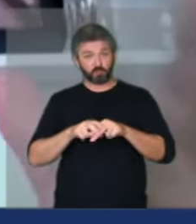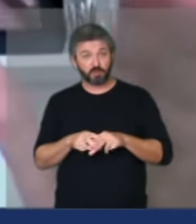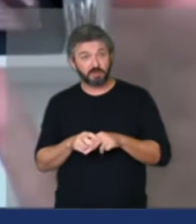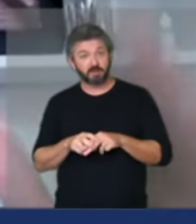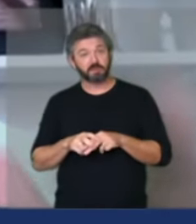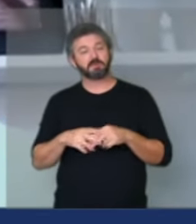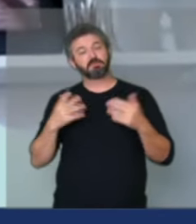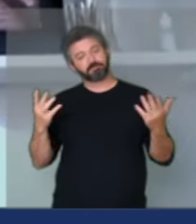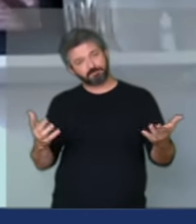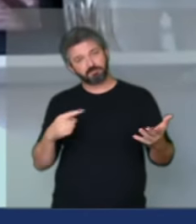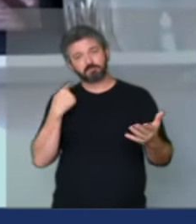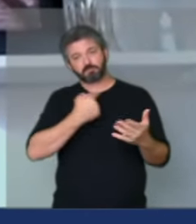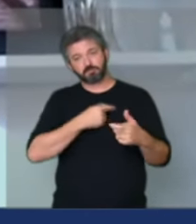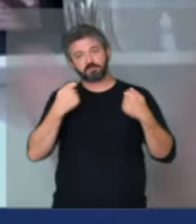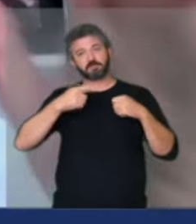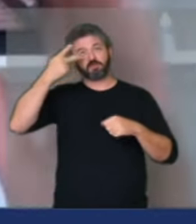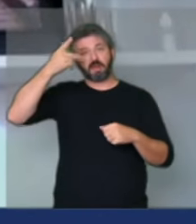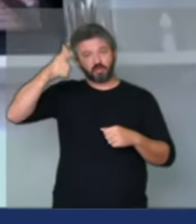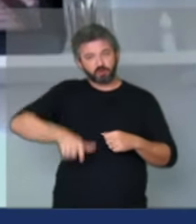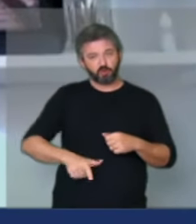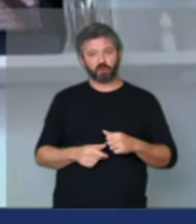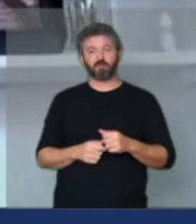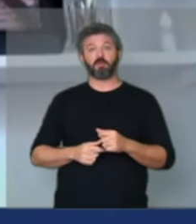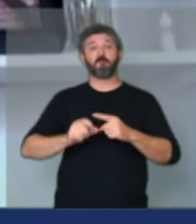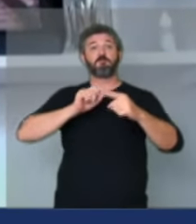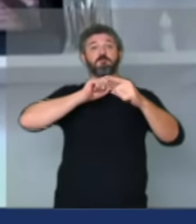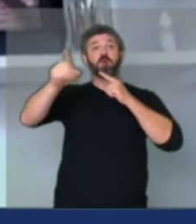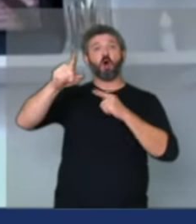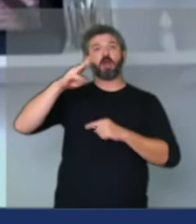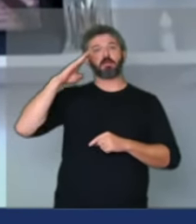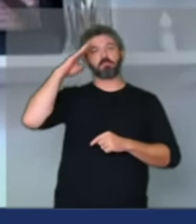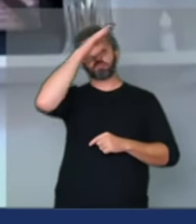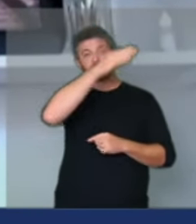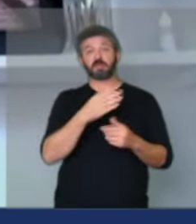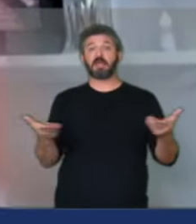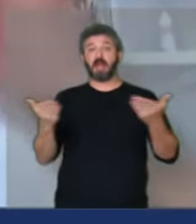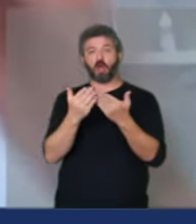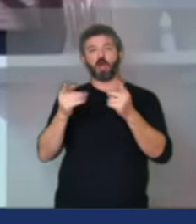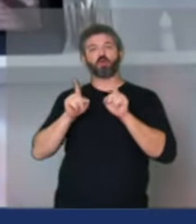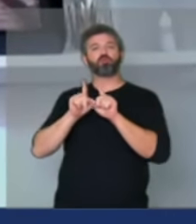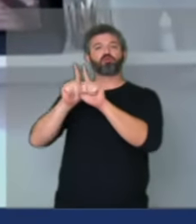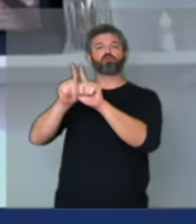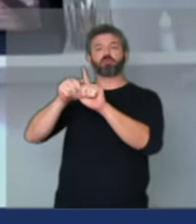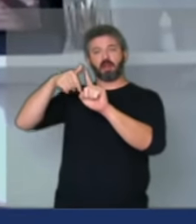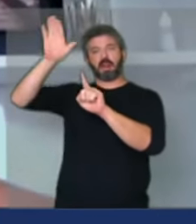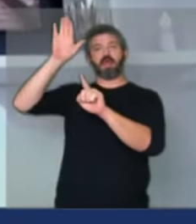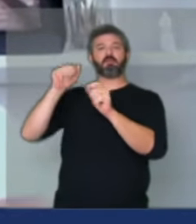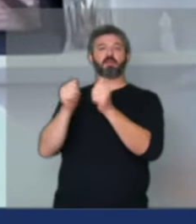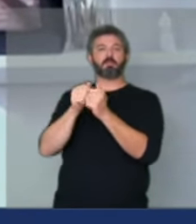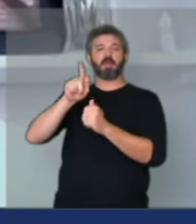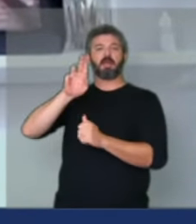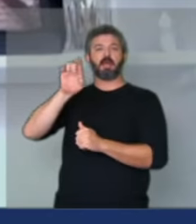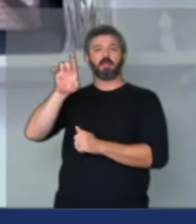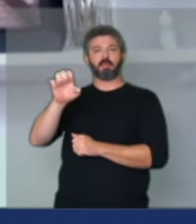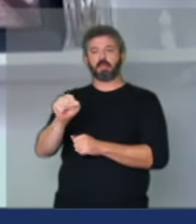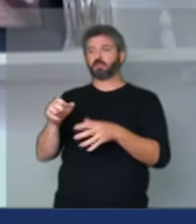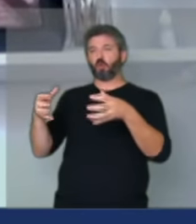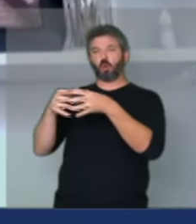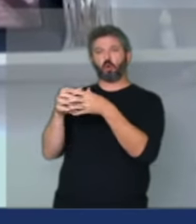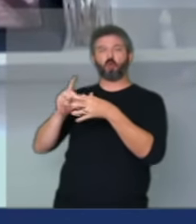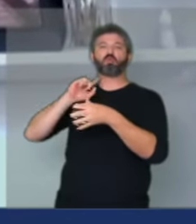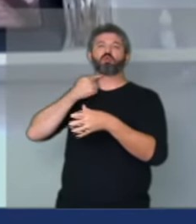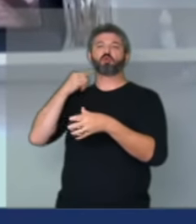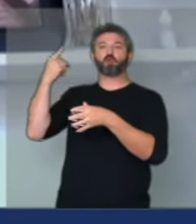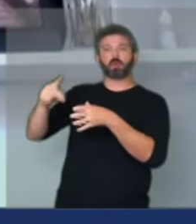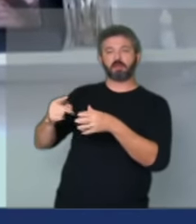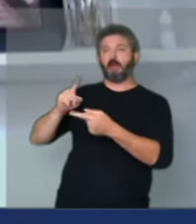nós temos que dizer mais do que nunca fora Bolsonaro e agora junto com ele Paulo Guedes com toda a sua coja e